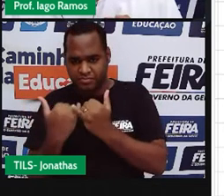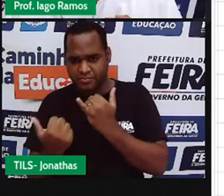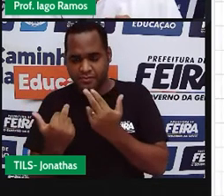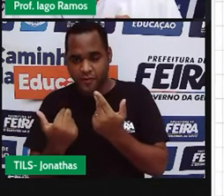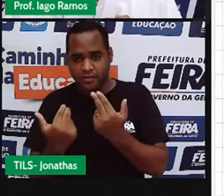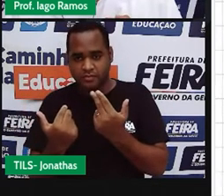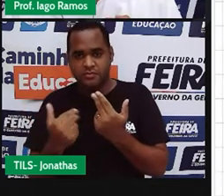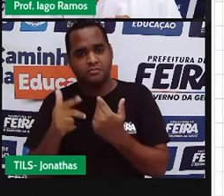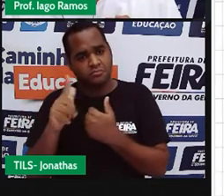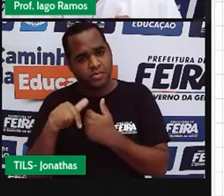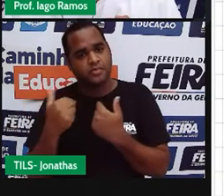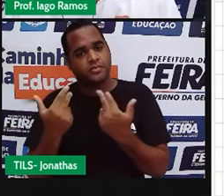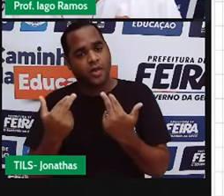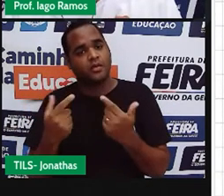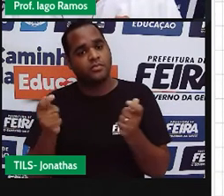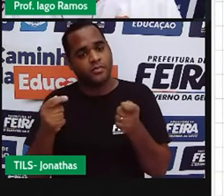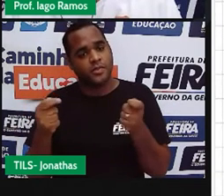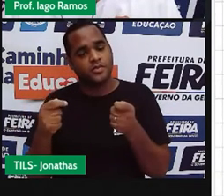a mesma coisa.